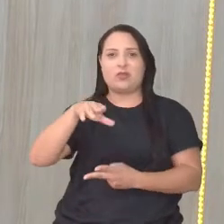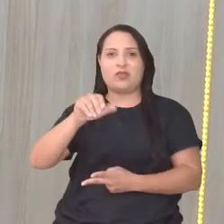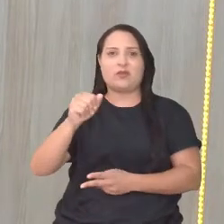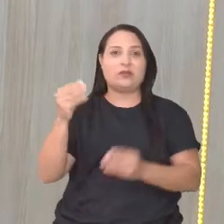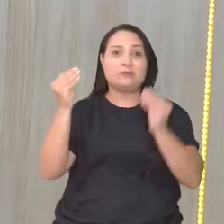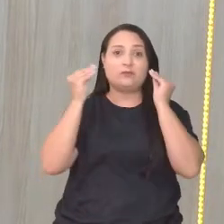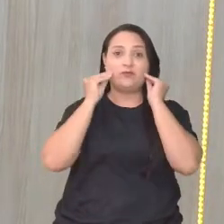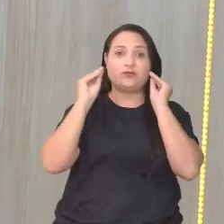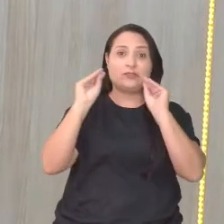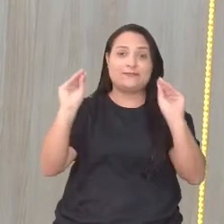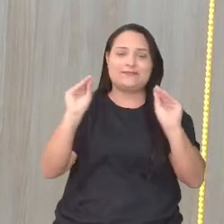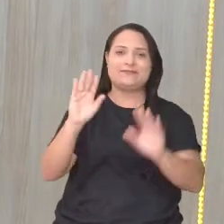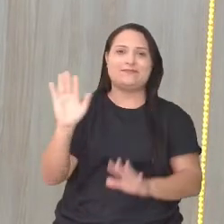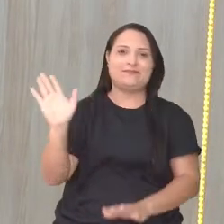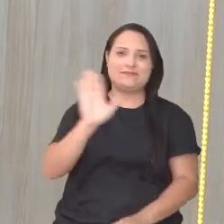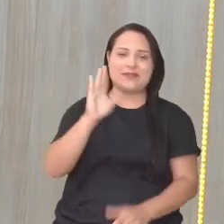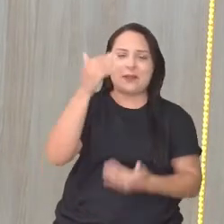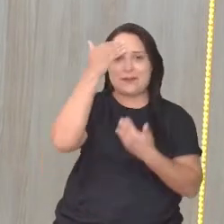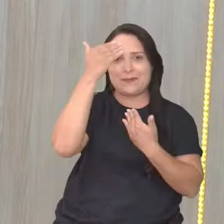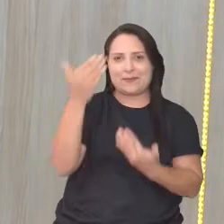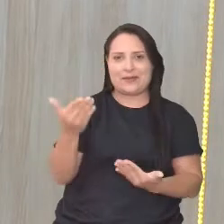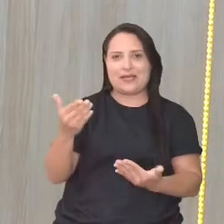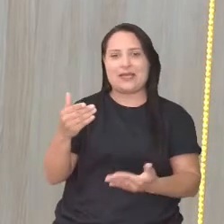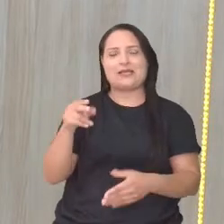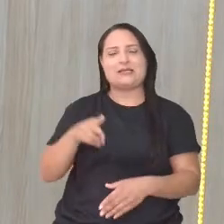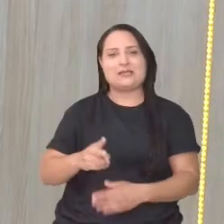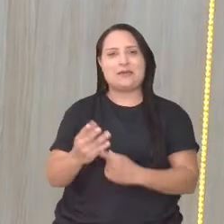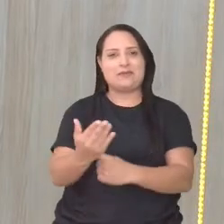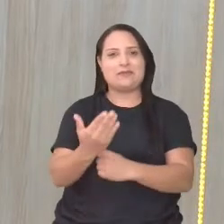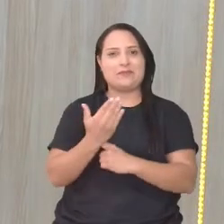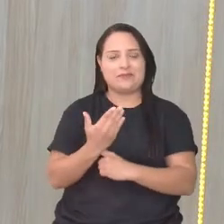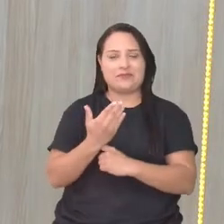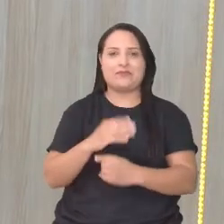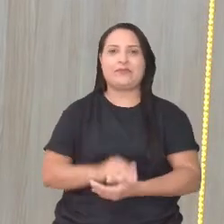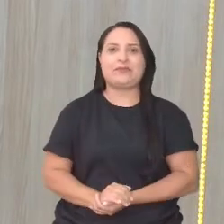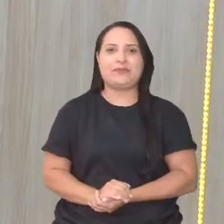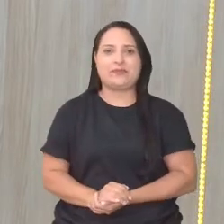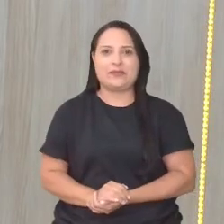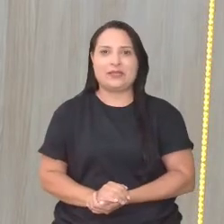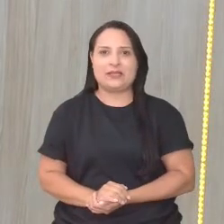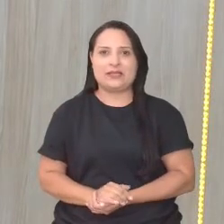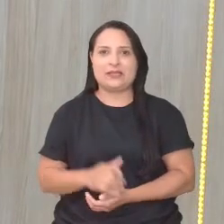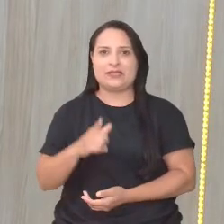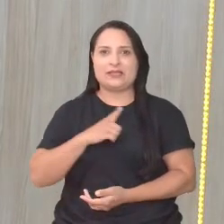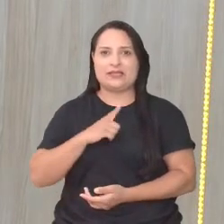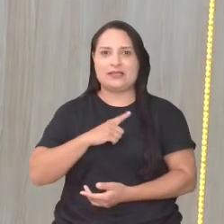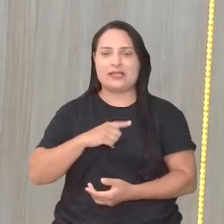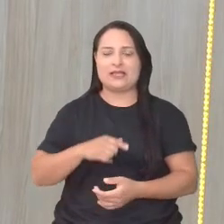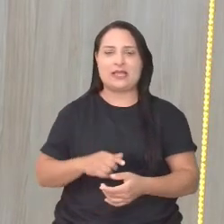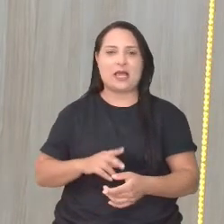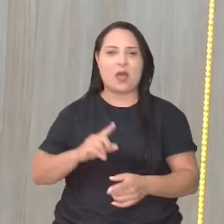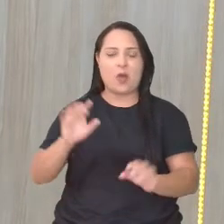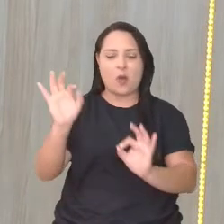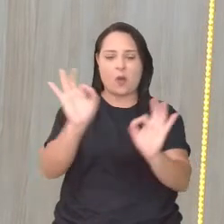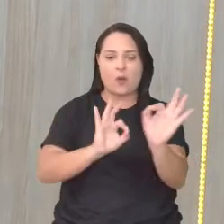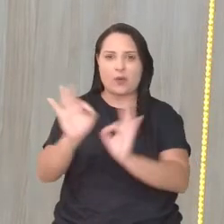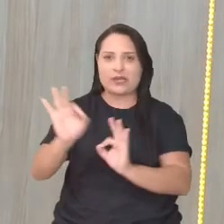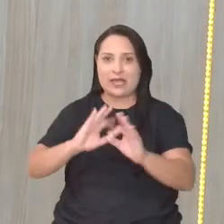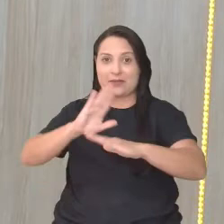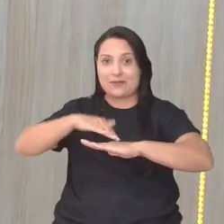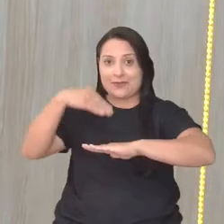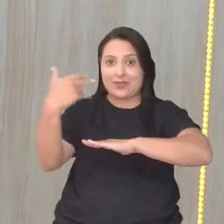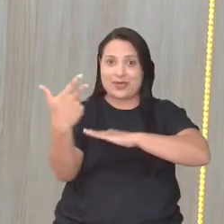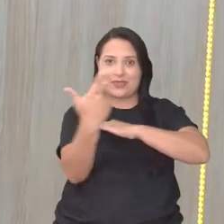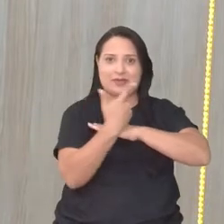beijo, Obrigada, gente! Sempre nos apoiam, certo? Está aqui nas correrias, né? Por trás das